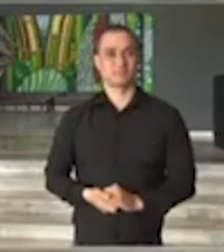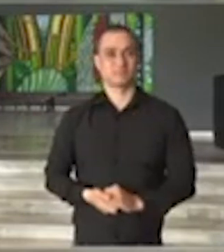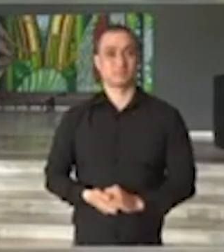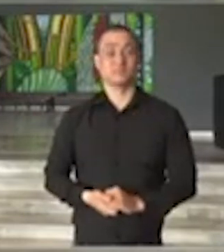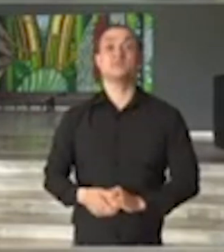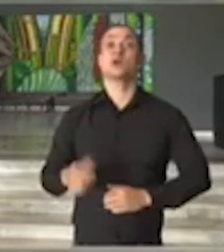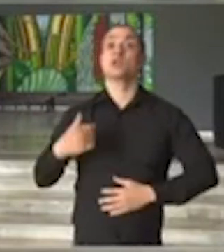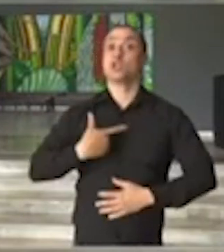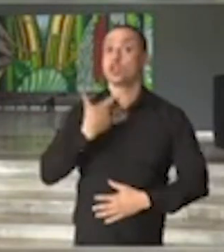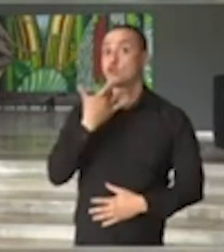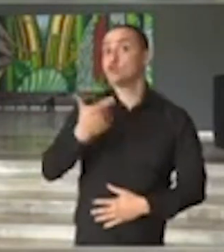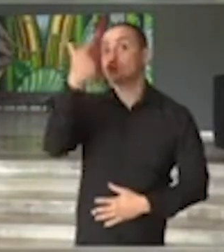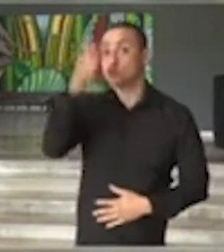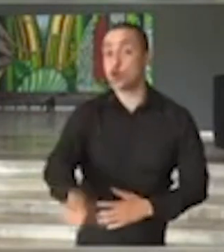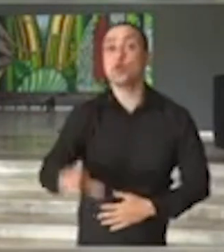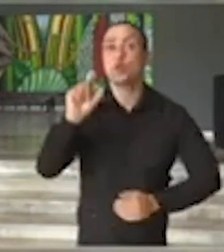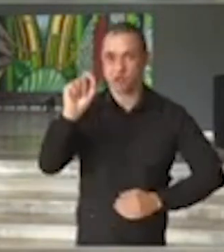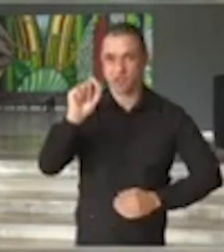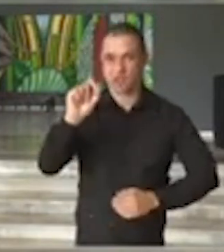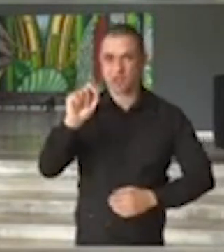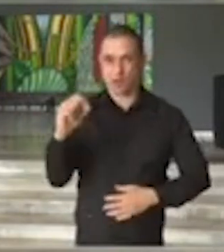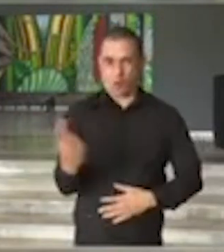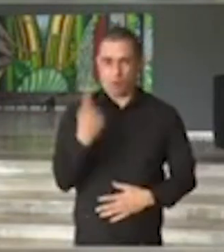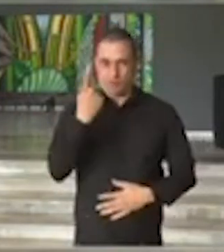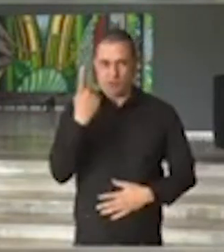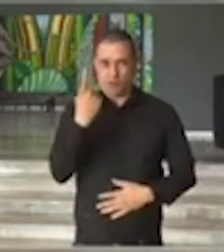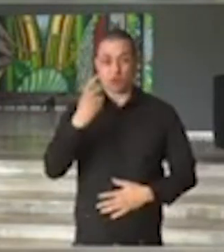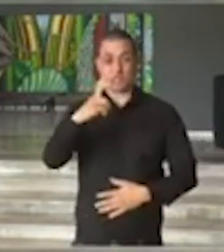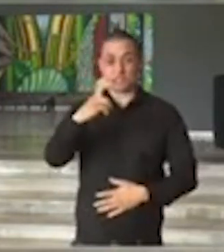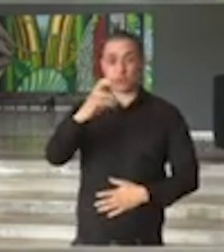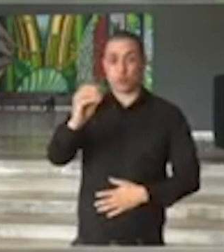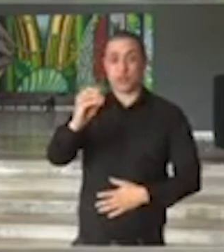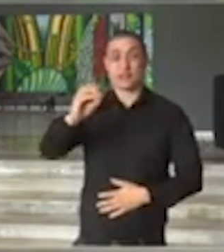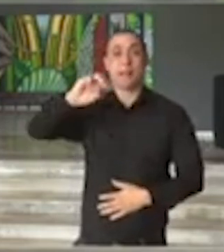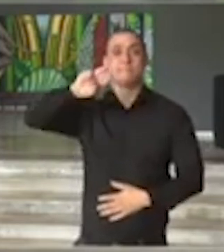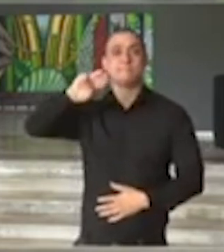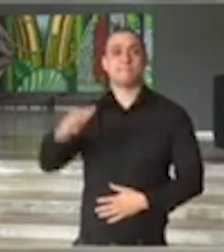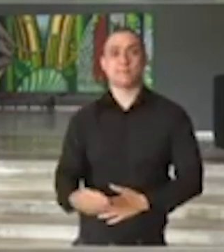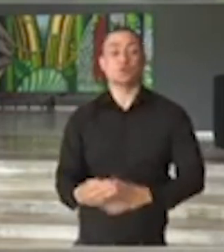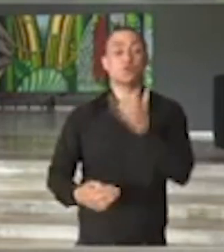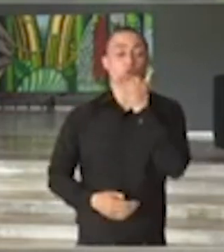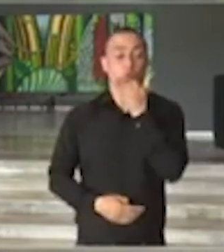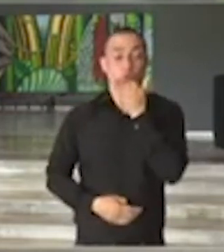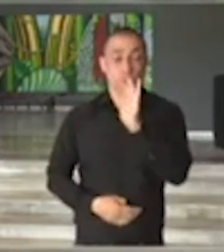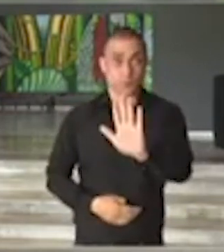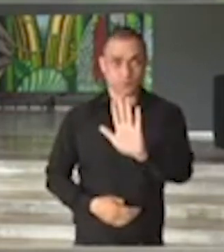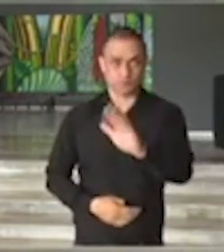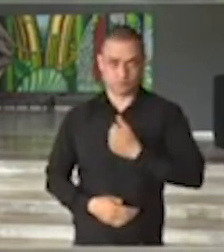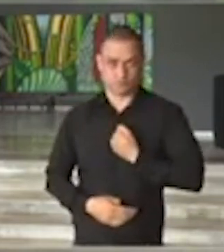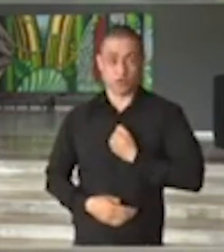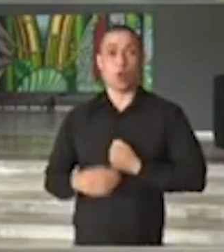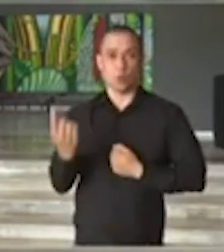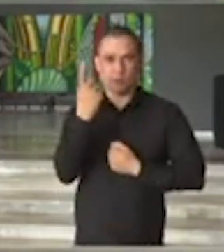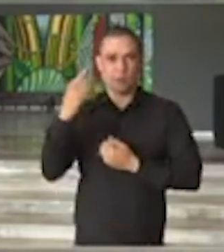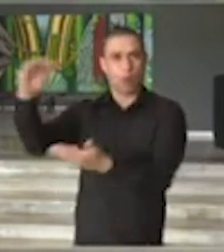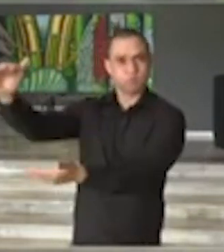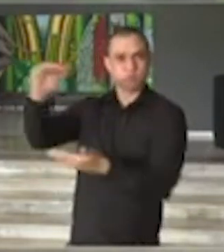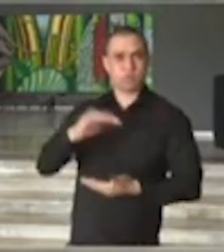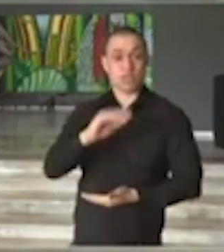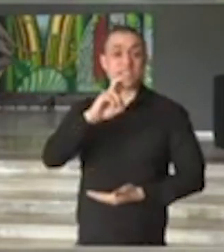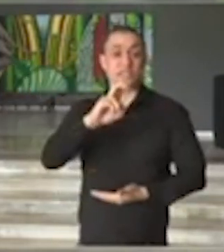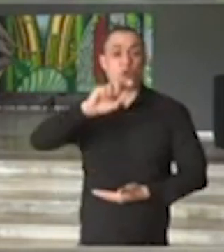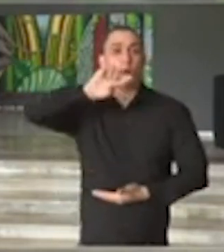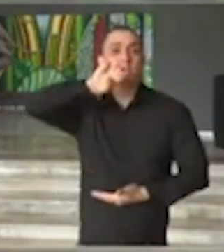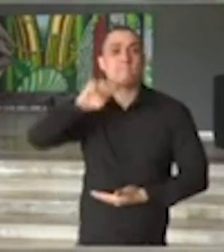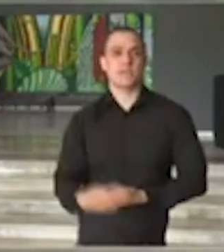Reconfirmo também que o primeiro lote de 50 milhões de doses, perdão, que o primeiro lote de 5